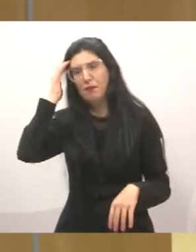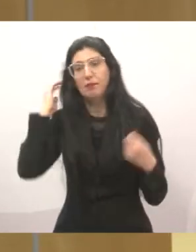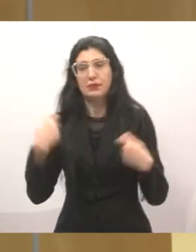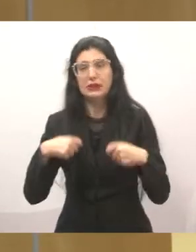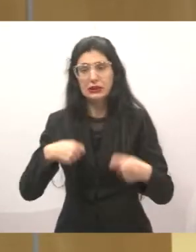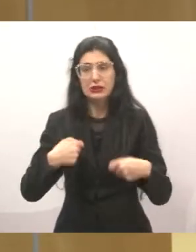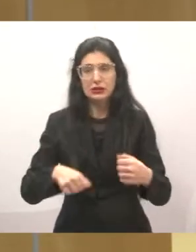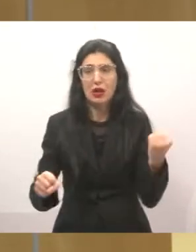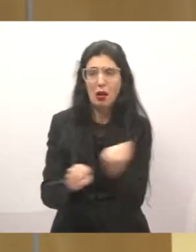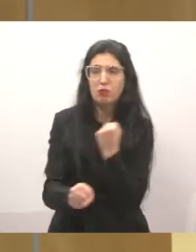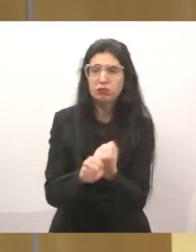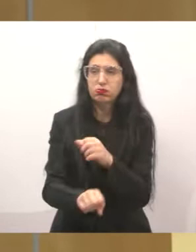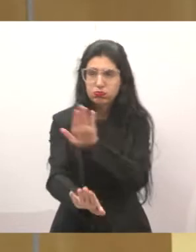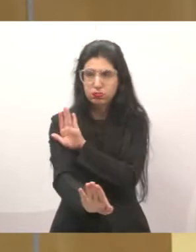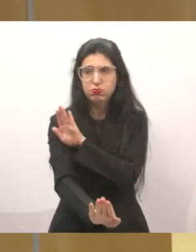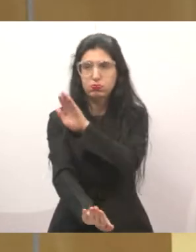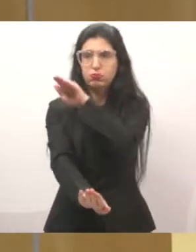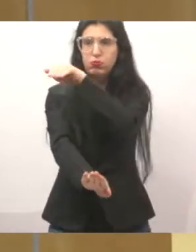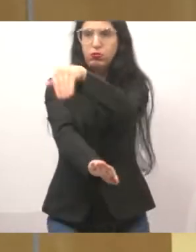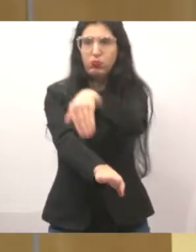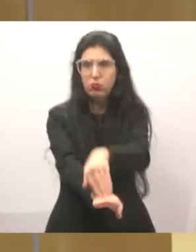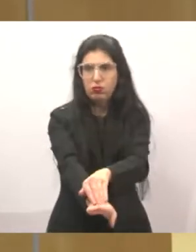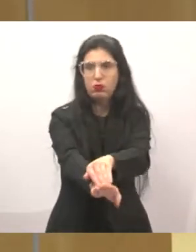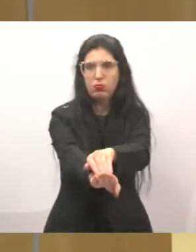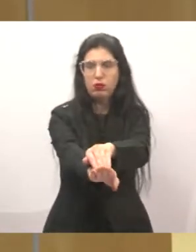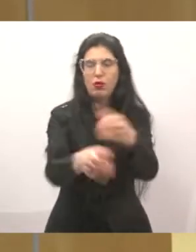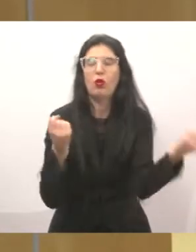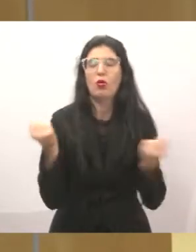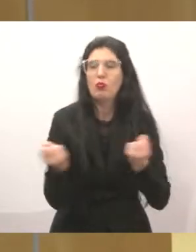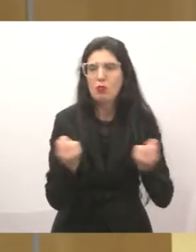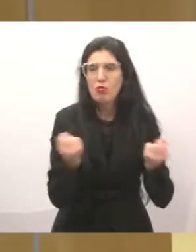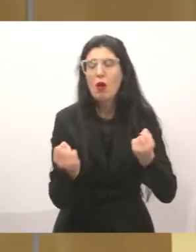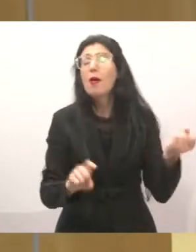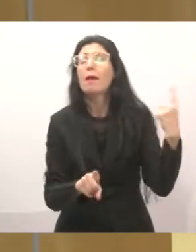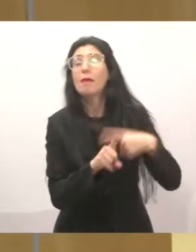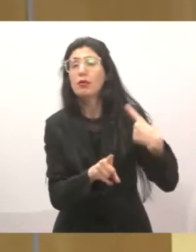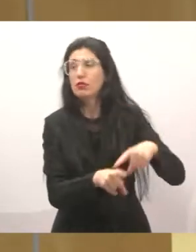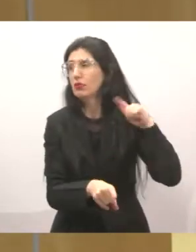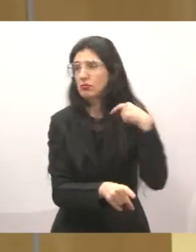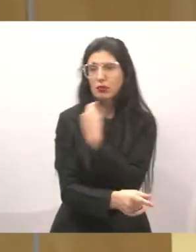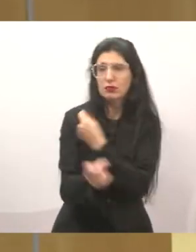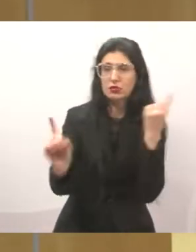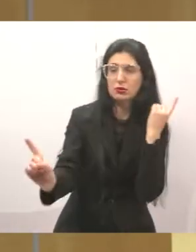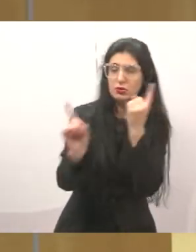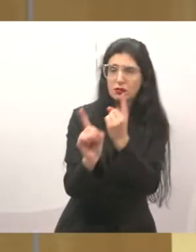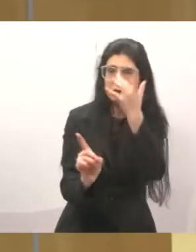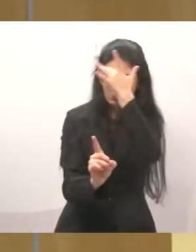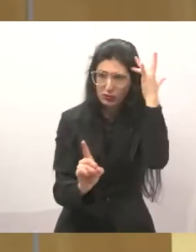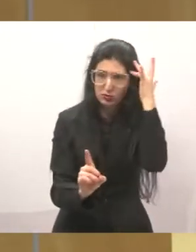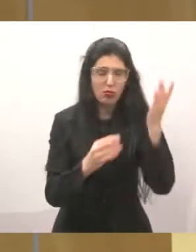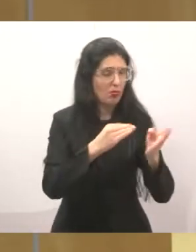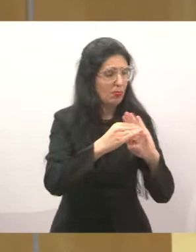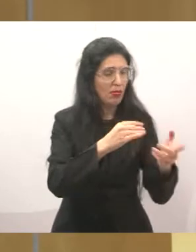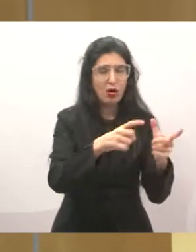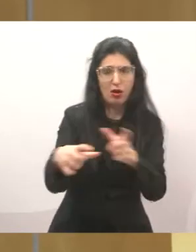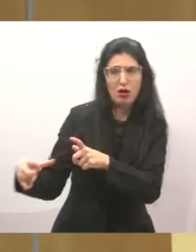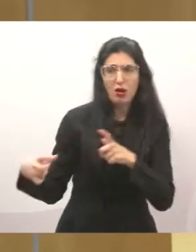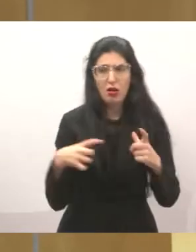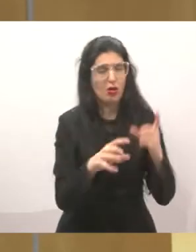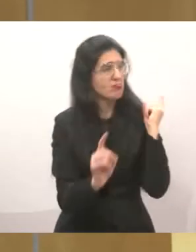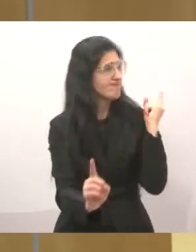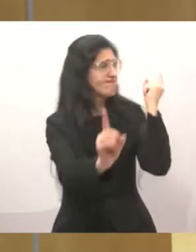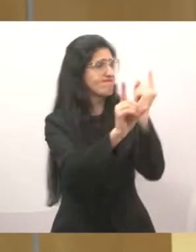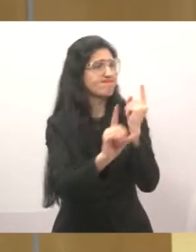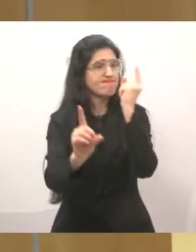lombadas ali naquela avenida. Muitas vezes a gente encontra com alguns moradores, em alguns bairros, tem alguns